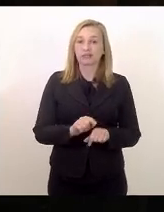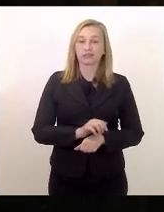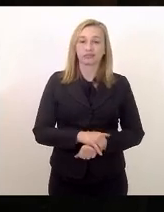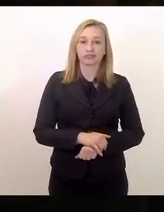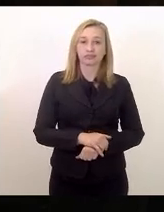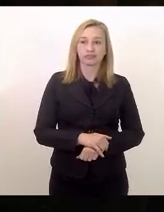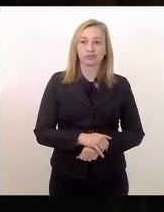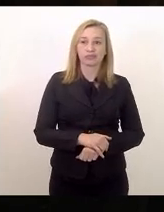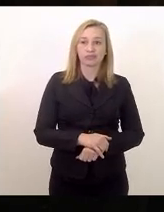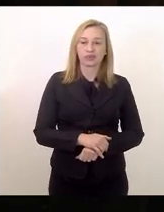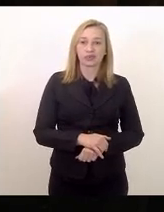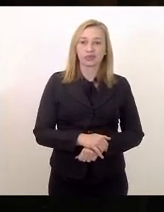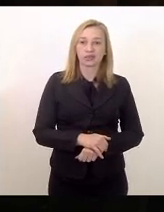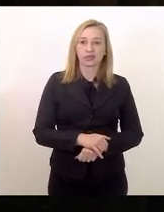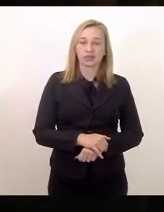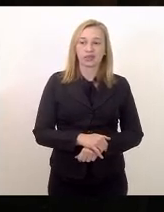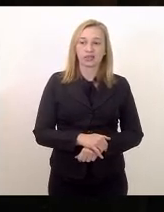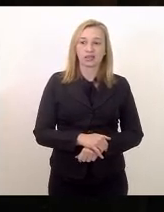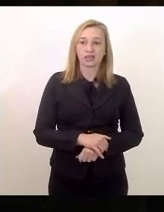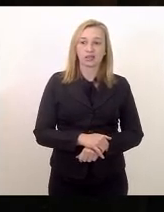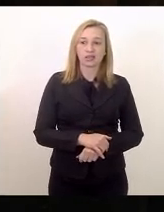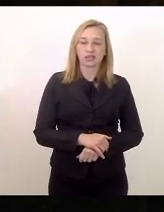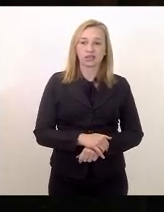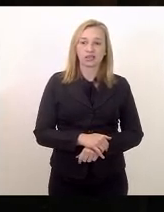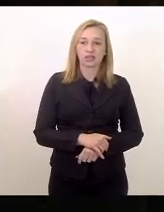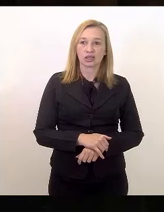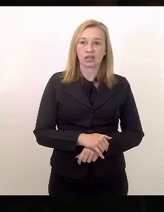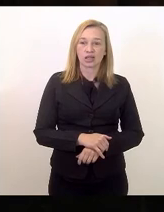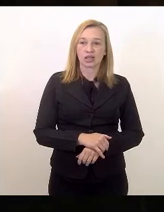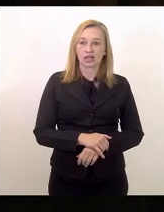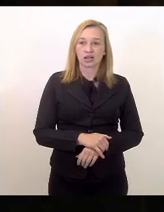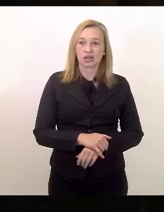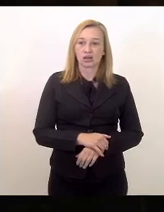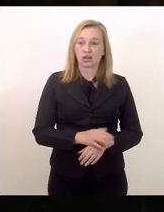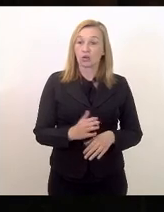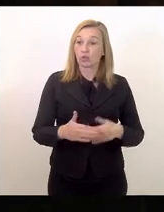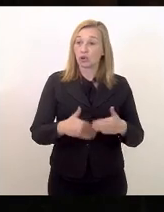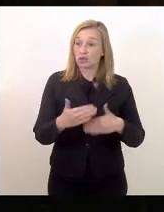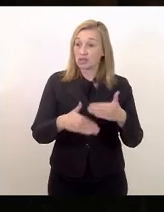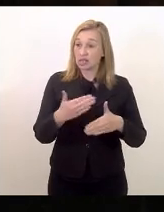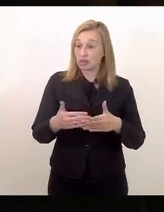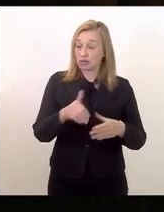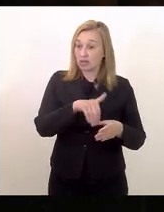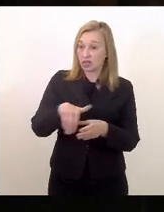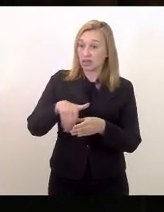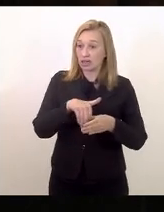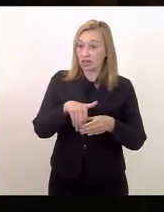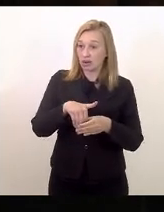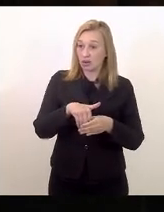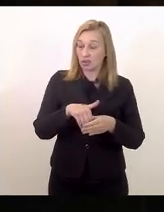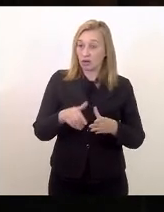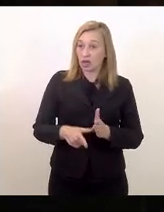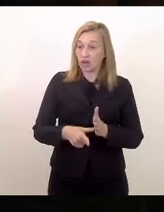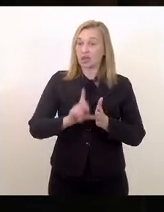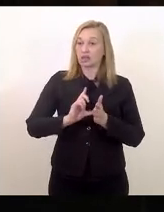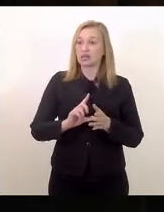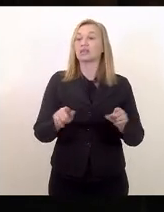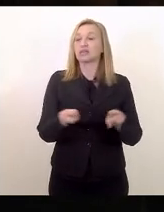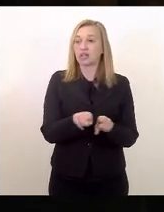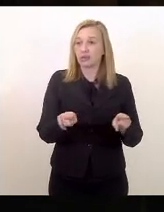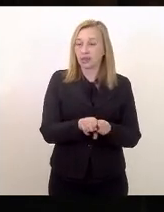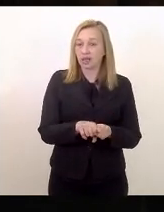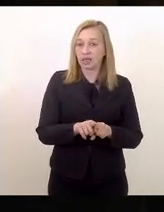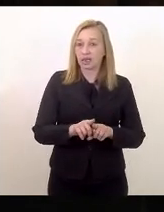antecipação do processo eleitoral, também antecipa as posições